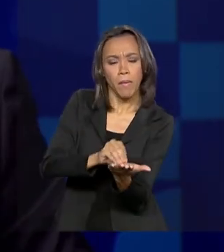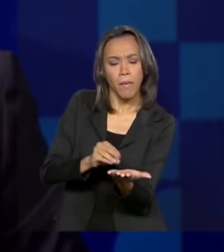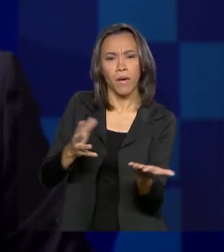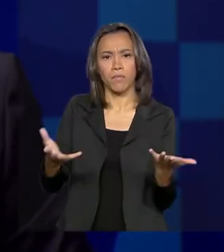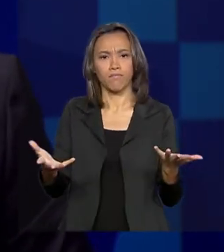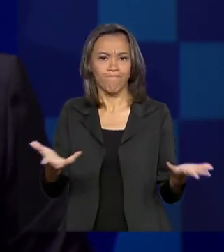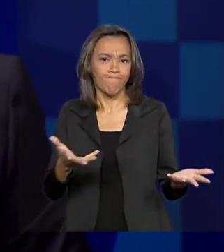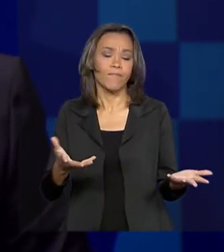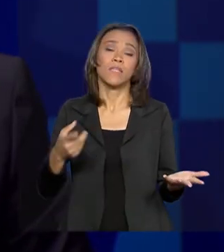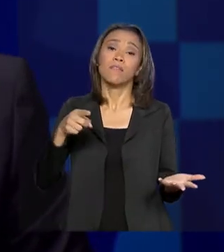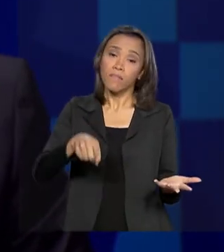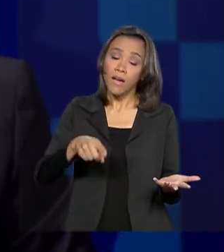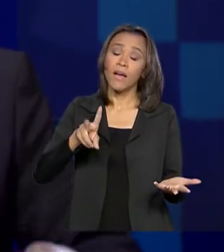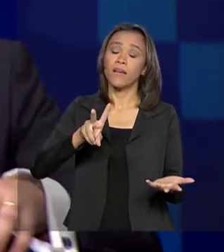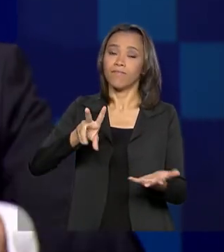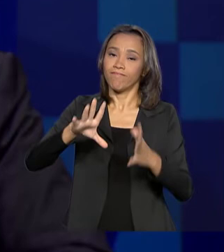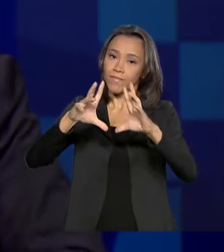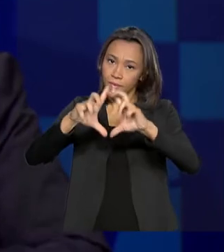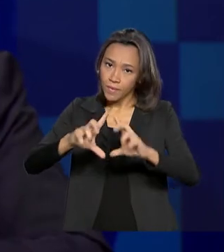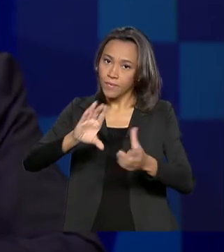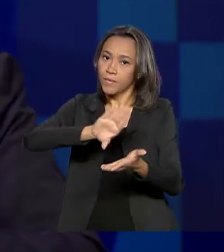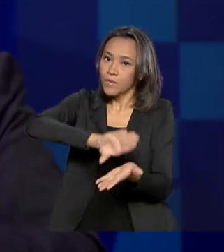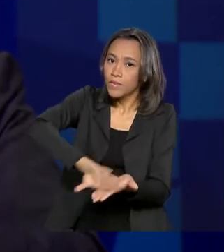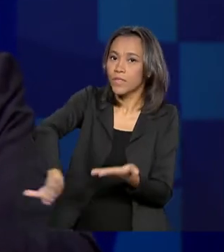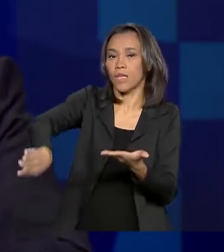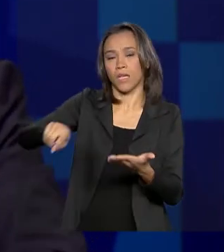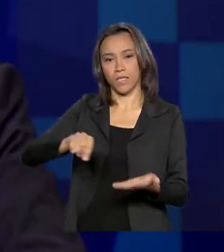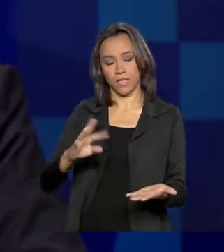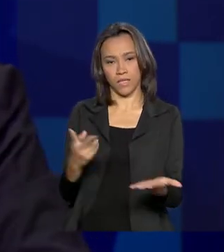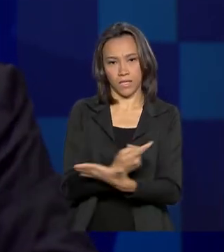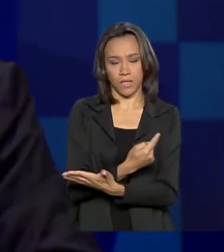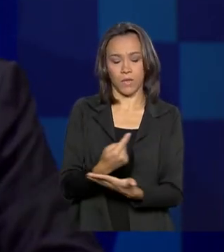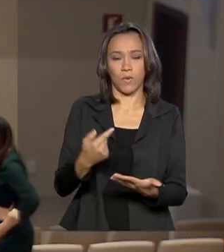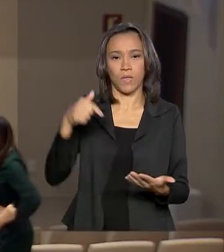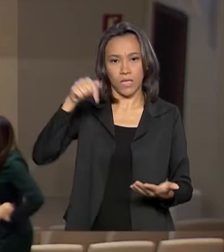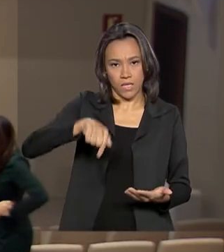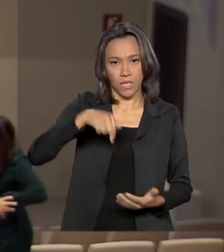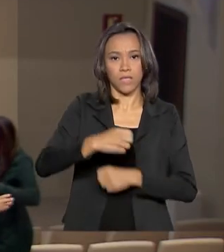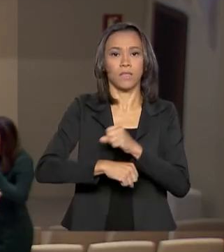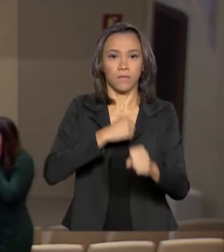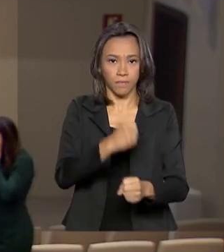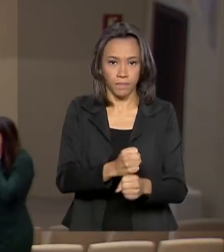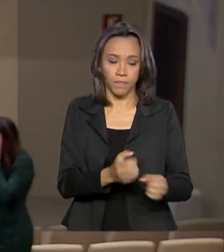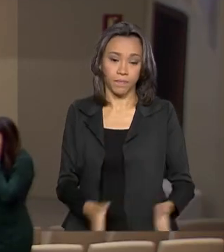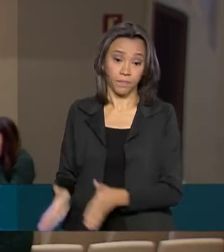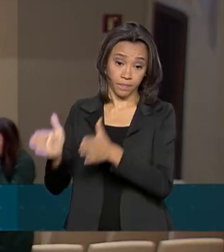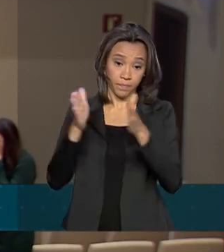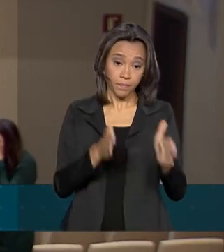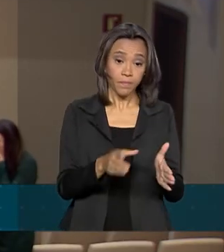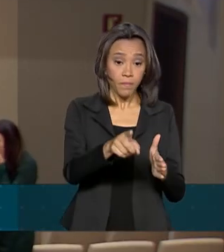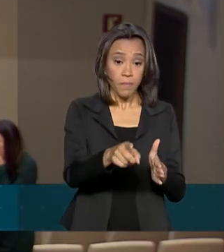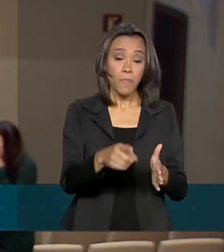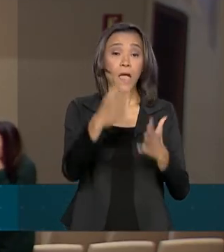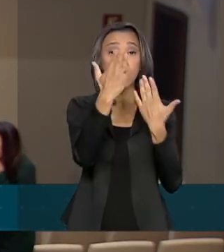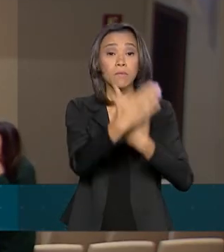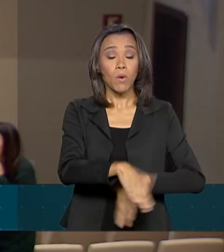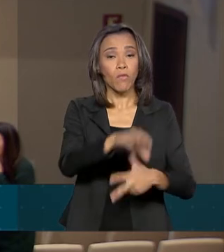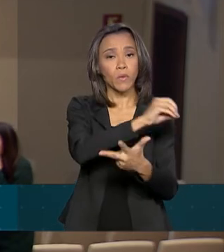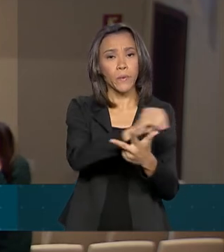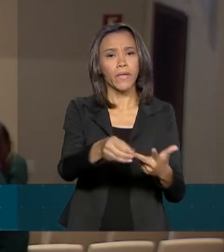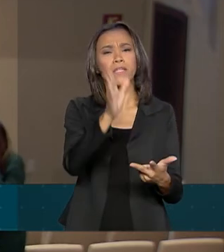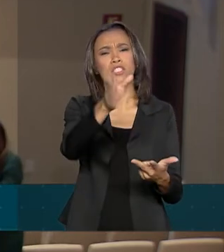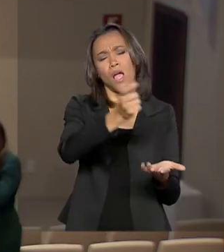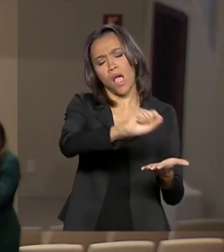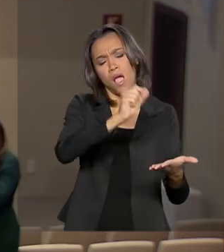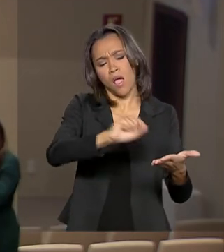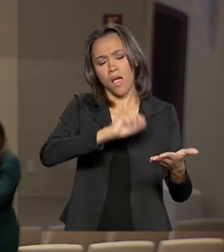esse erro desaparece com a prova digital já em 2020. As notas do Enem já foram corrigidas e estão disponíveis na